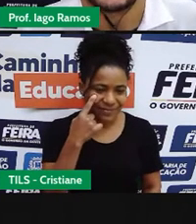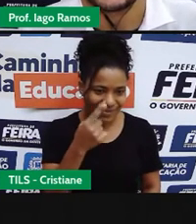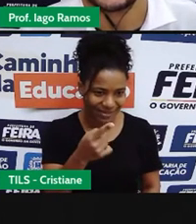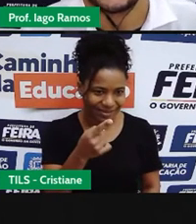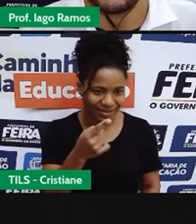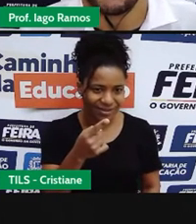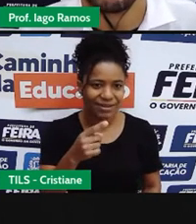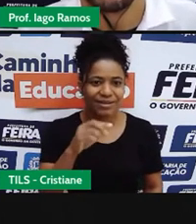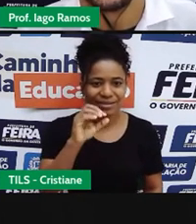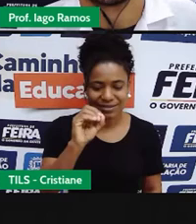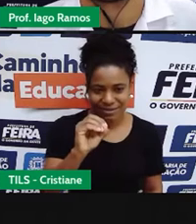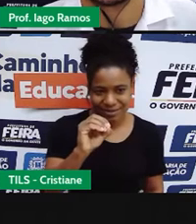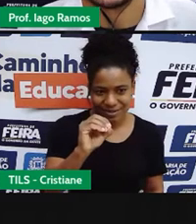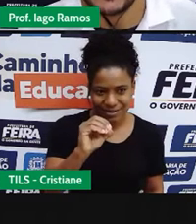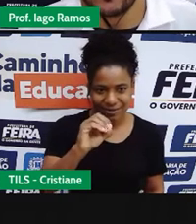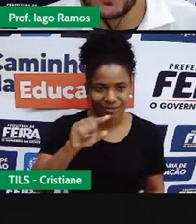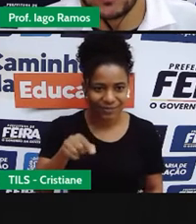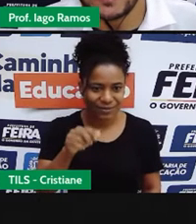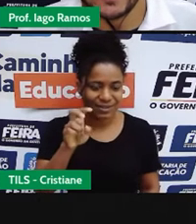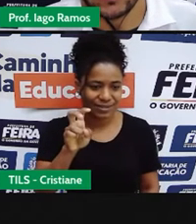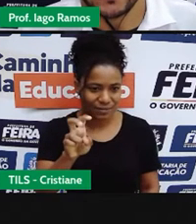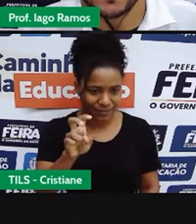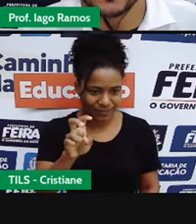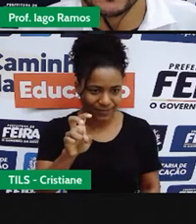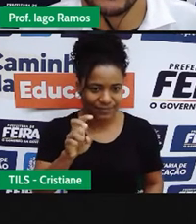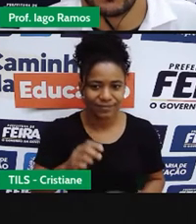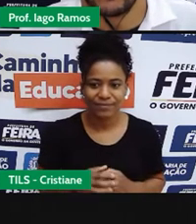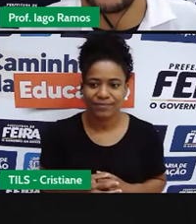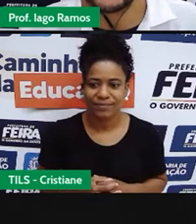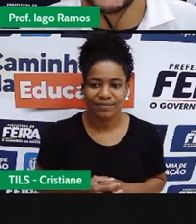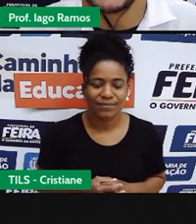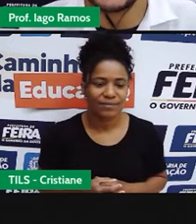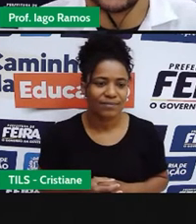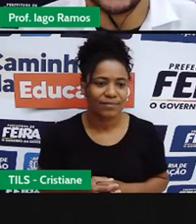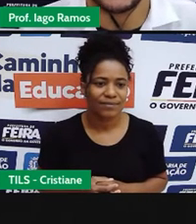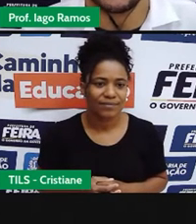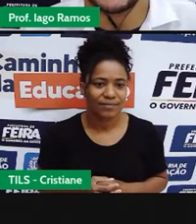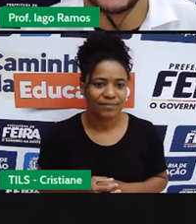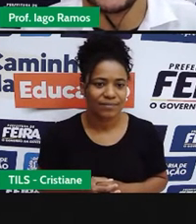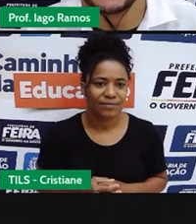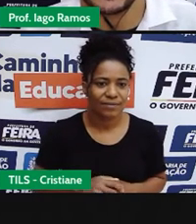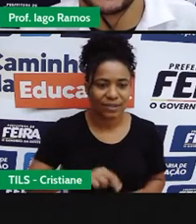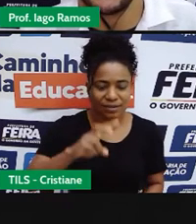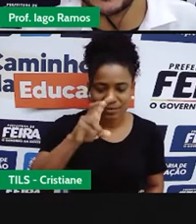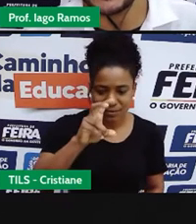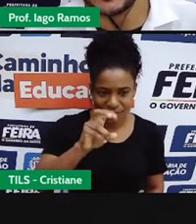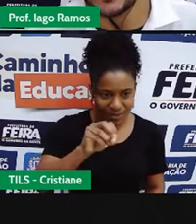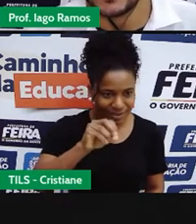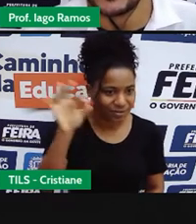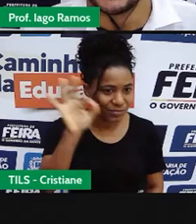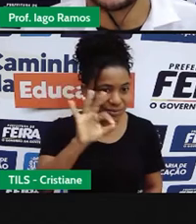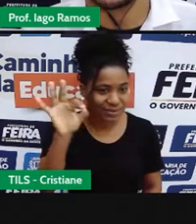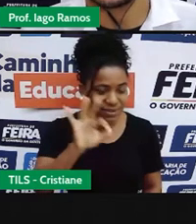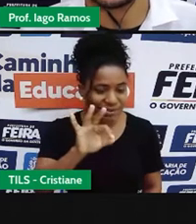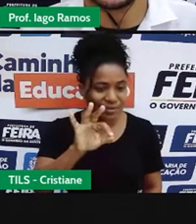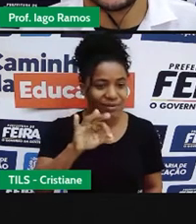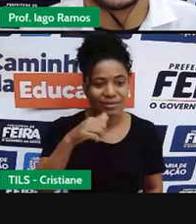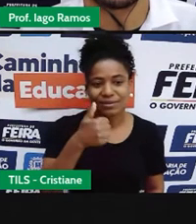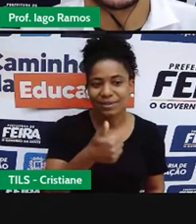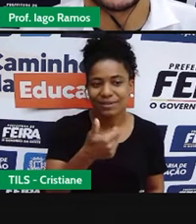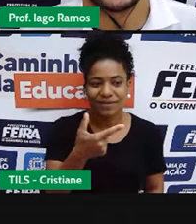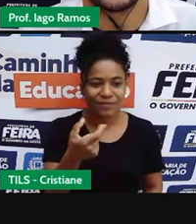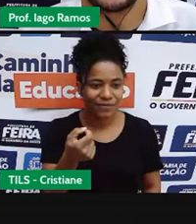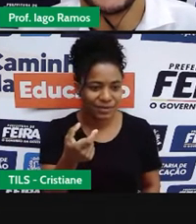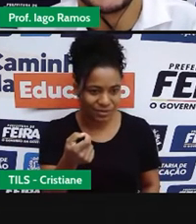a gente vai achar 0,5. Bom, 50% de 120 é fazer